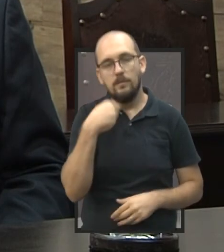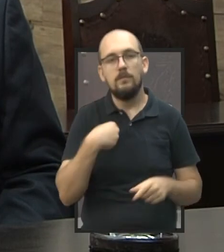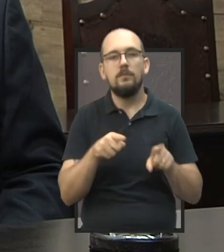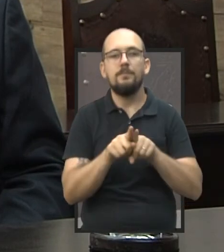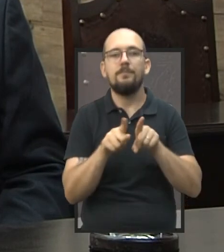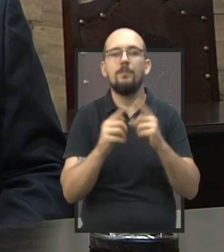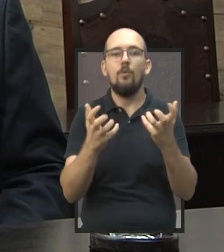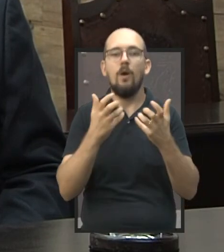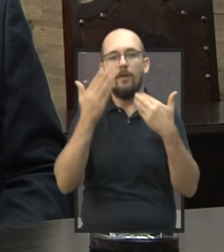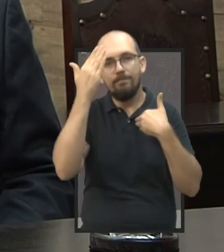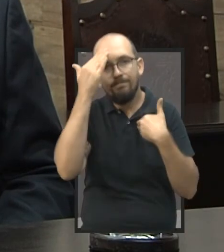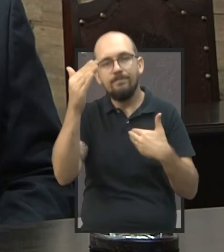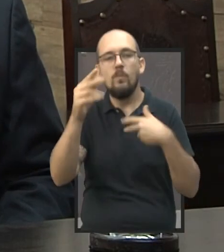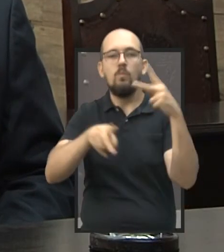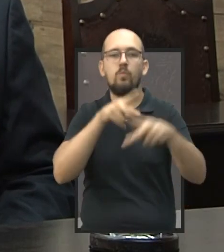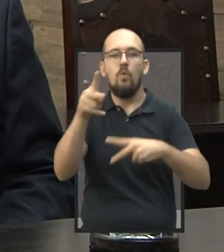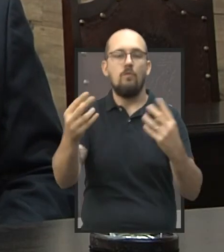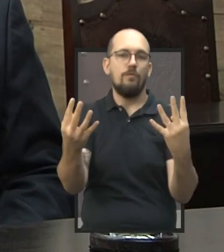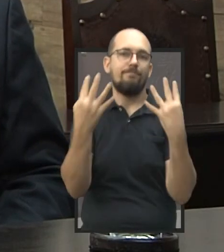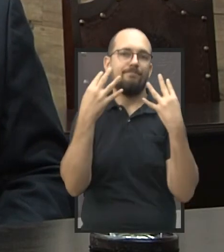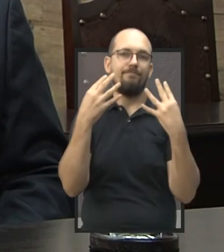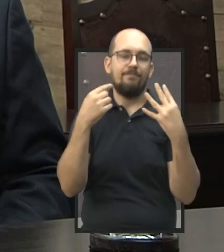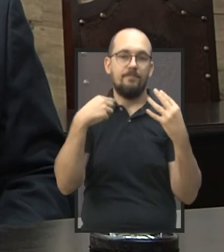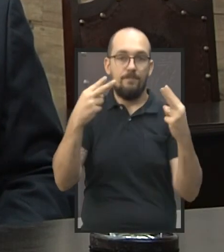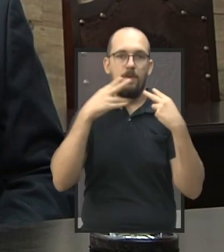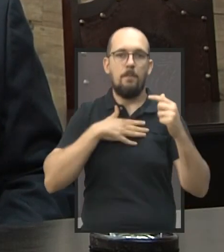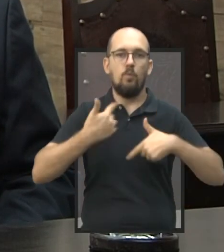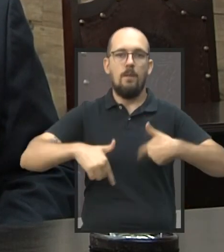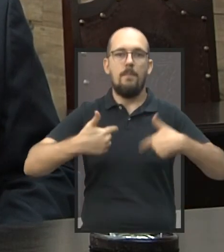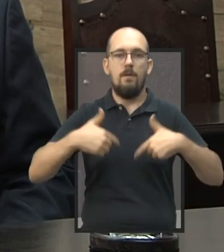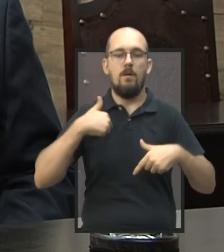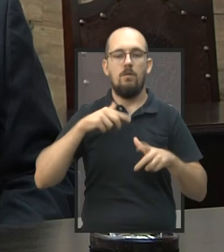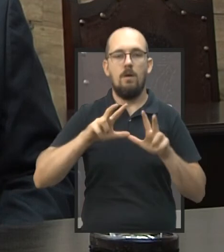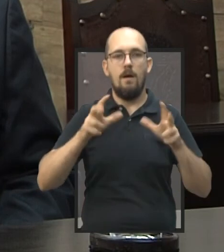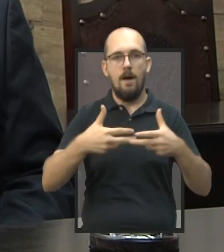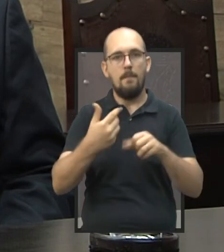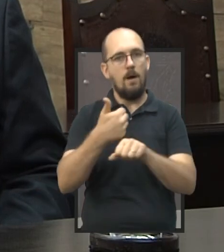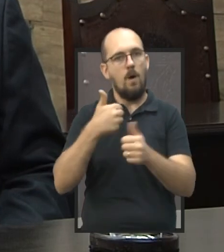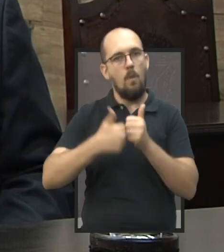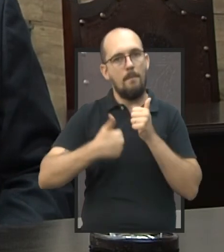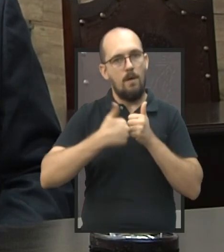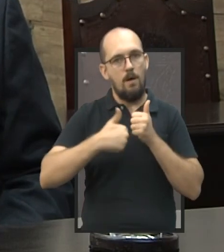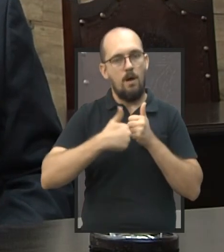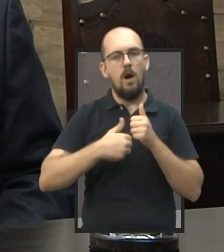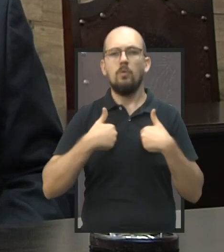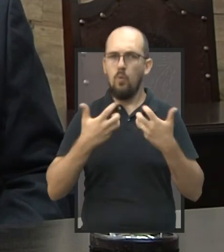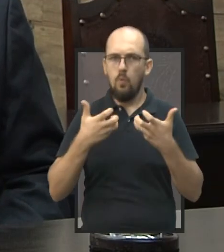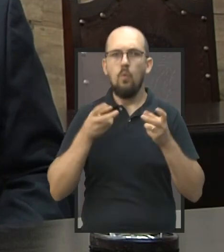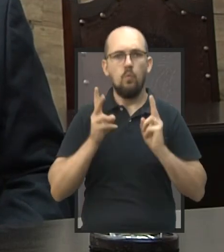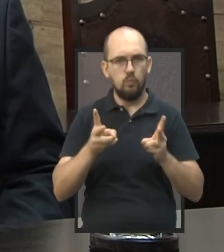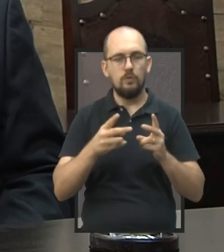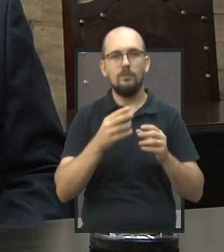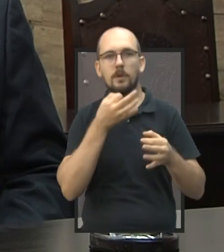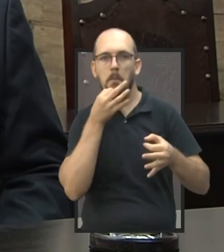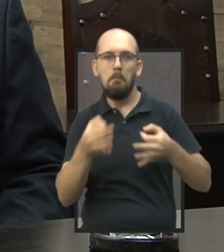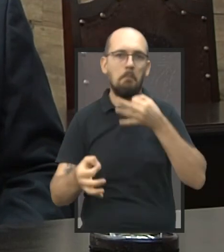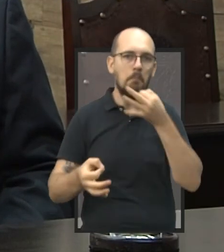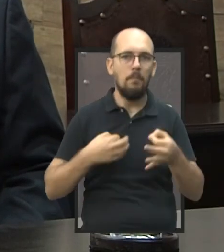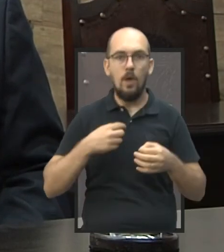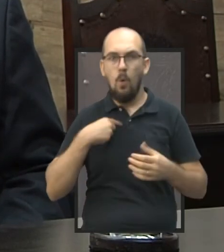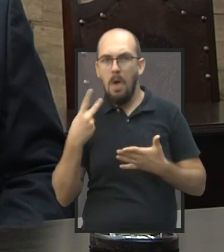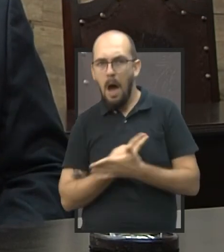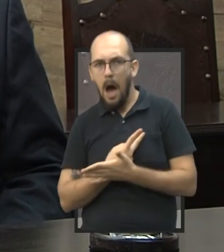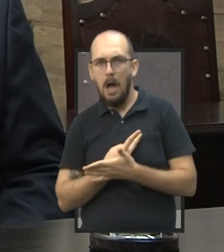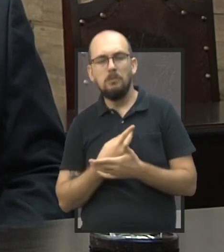também agradecer ao público que está acompanhando o meu serviço, o meu trabalho aqui na Câmara. Eu quero continuar recebendo as minhas críticas.